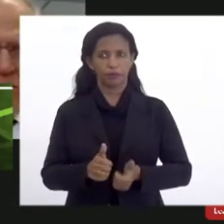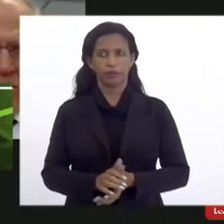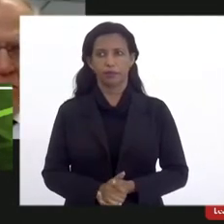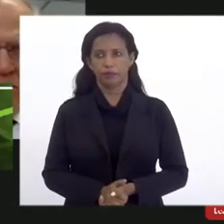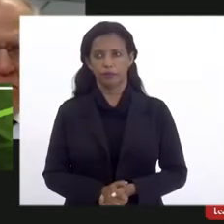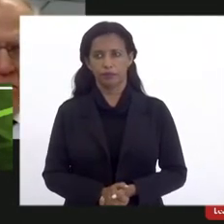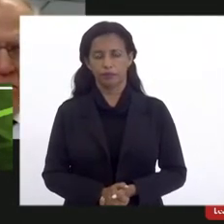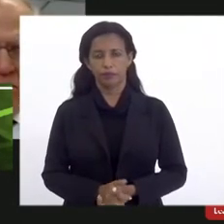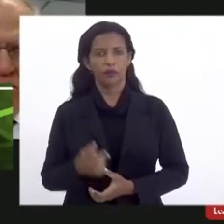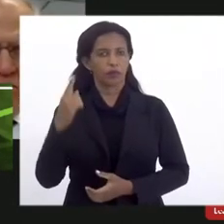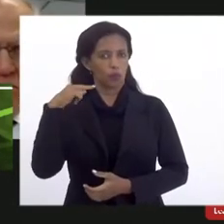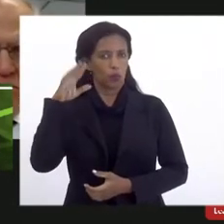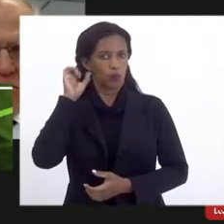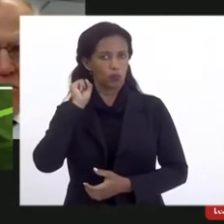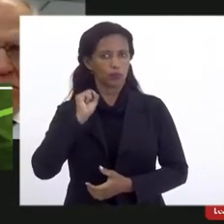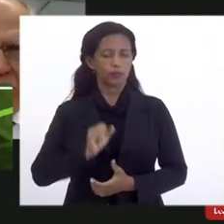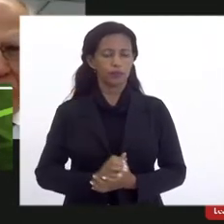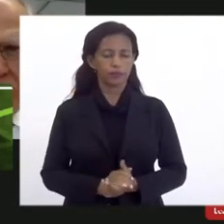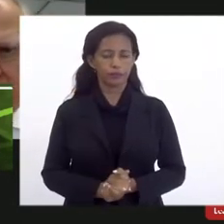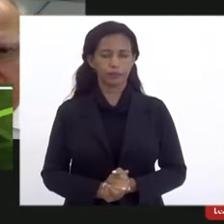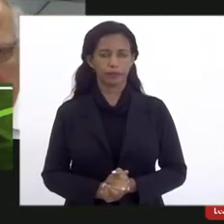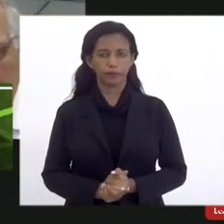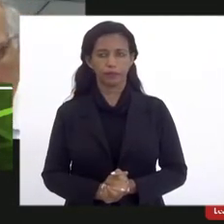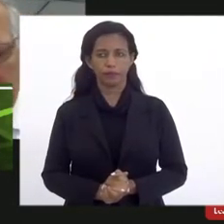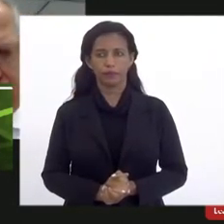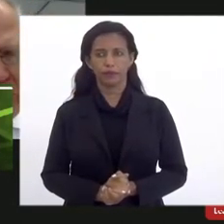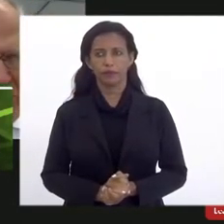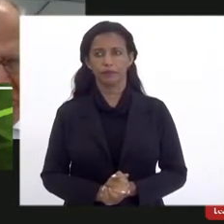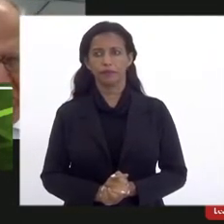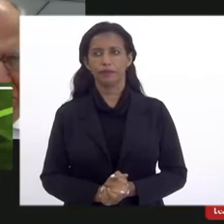Ok. Obrigado.